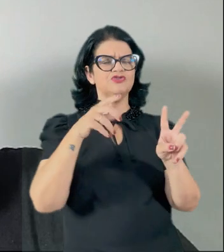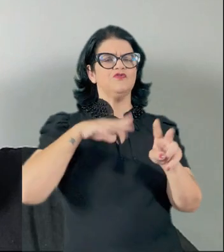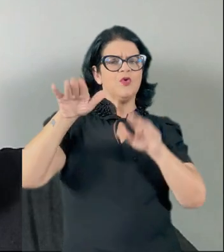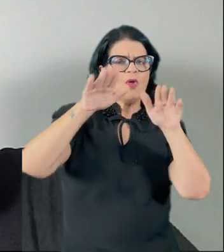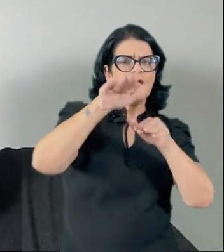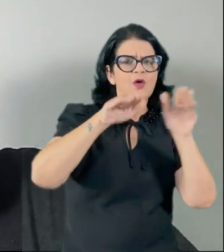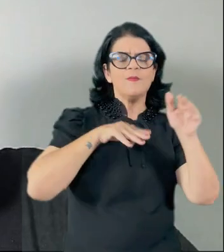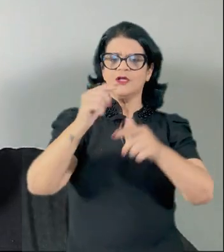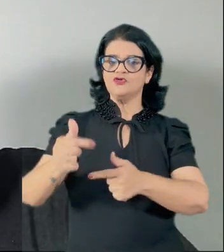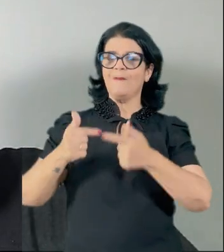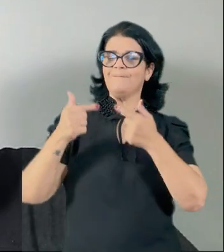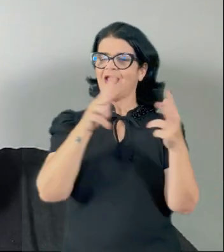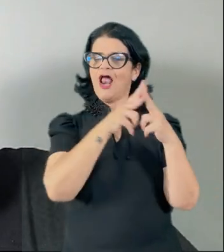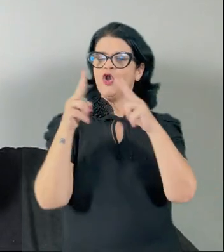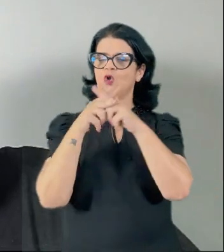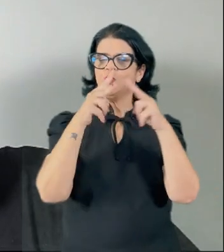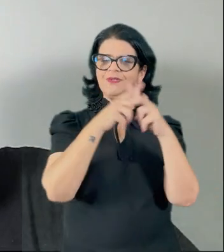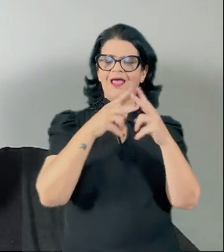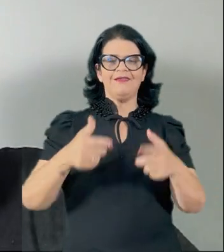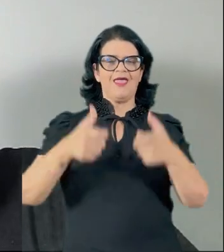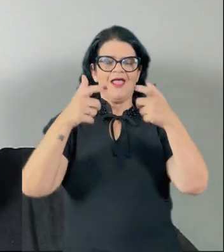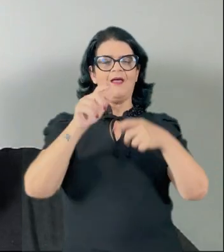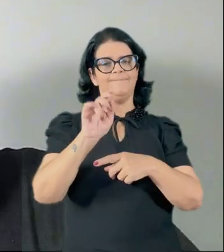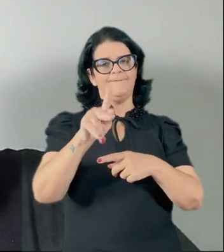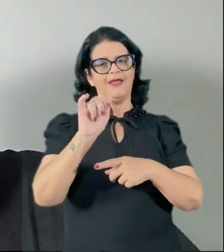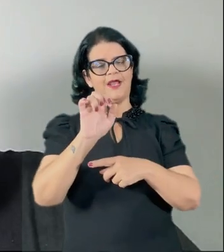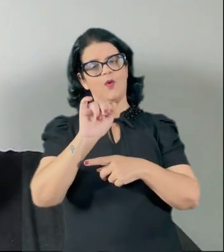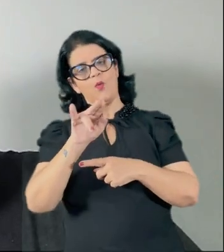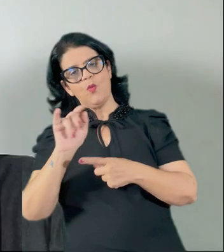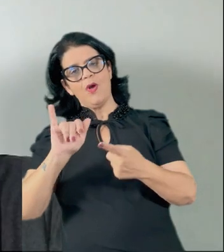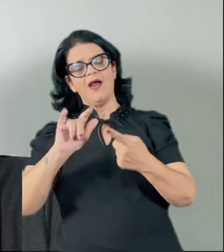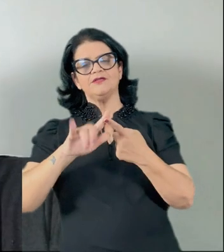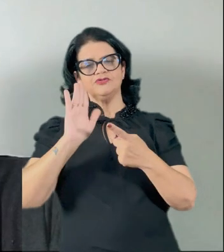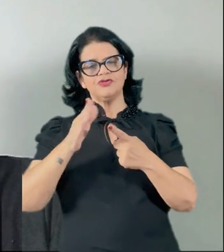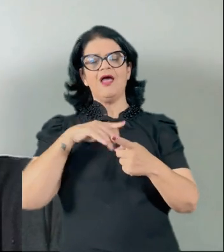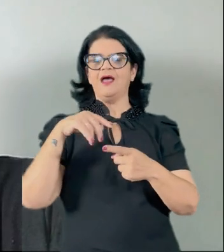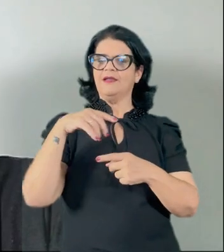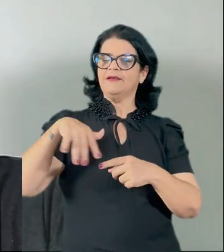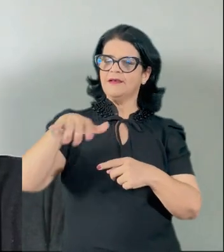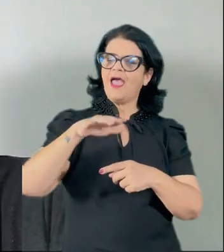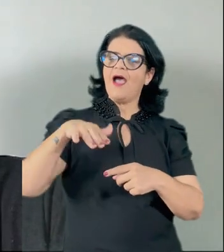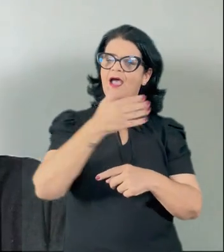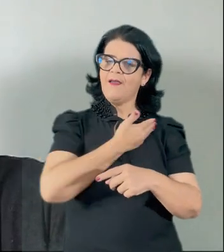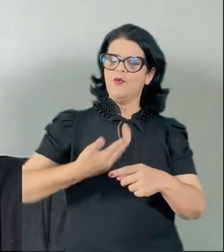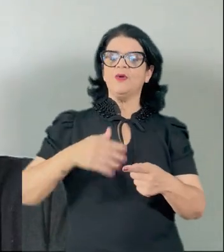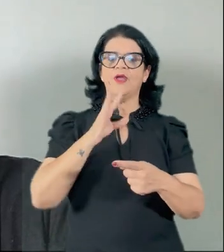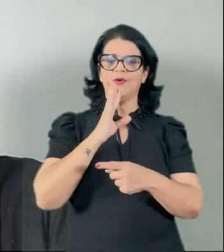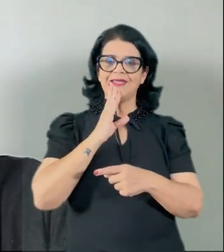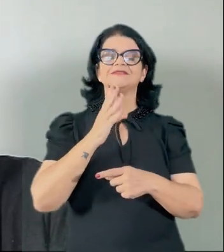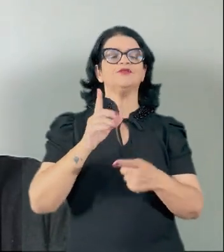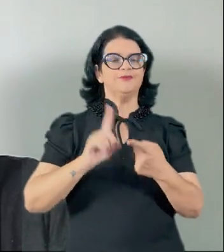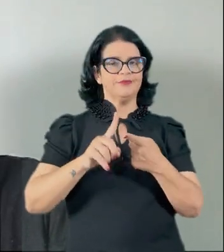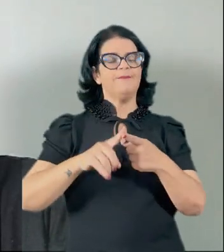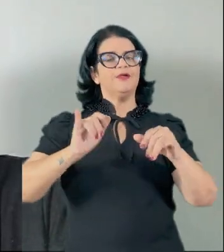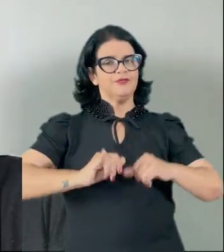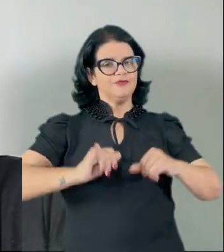já se sabe que muitos indígenas foram recrutados para lutar na Guerra do Paraguai. Já no Brasil República, já é de conhecimento que os